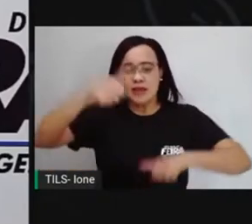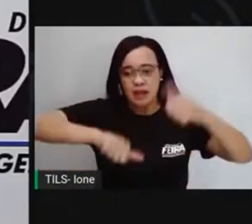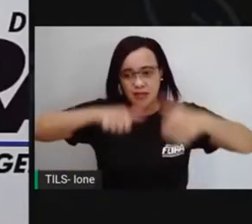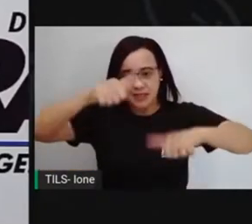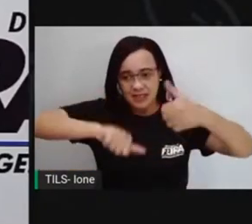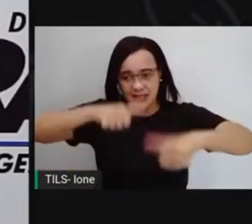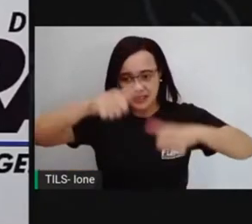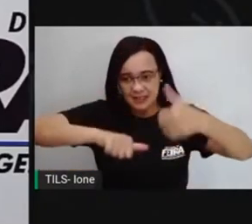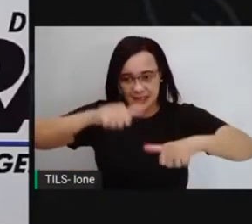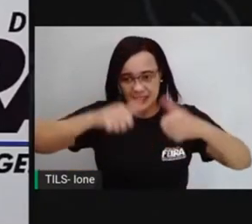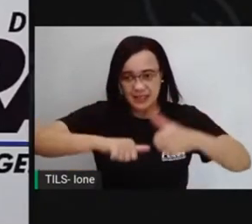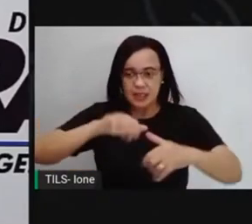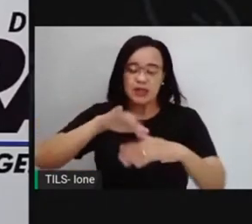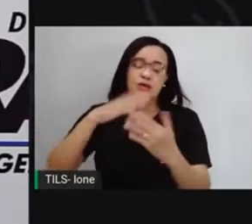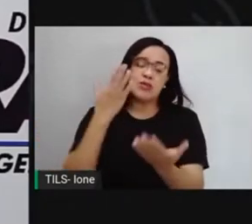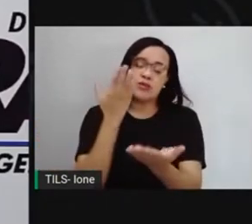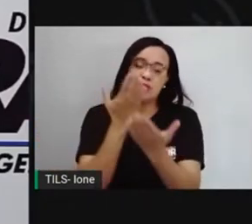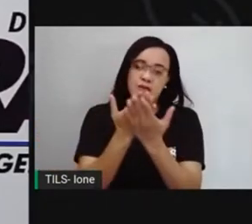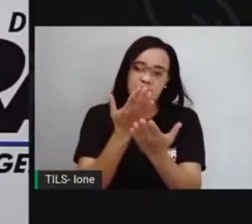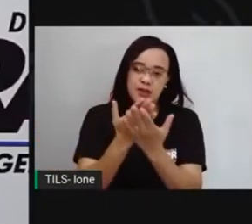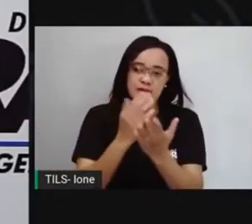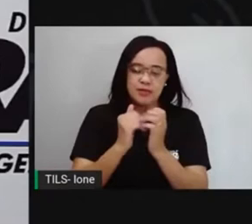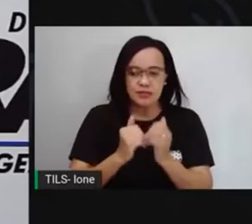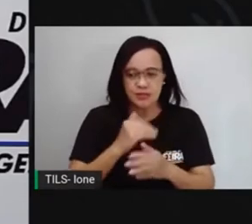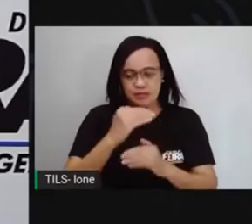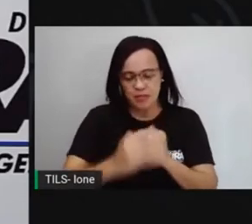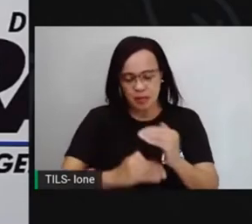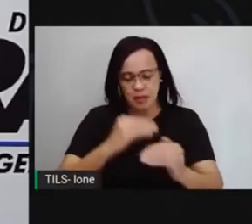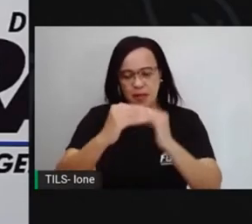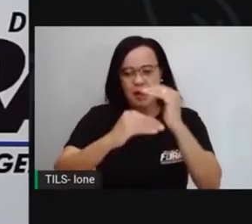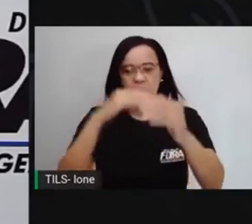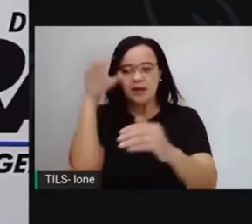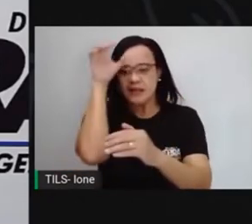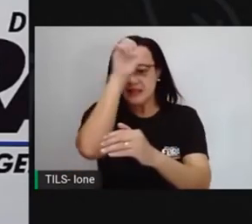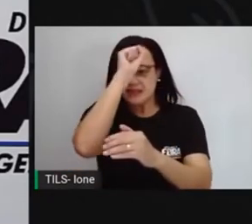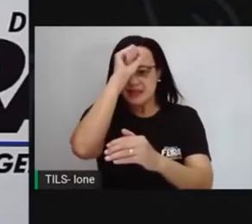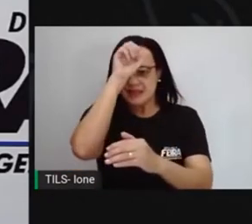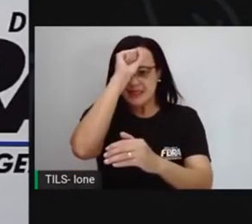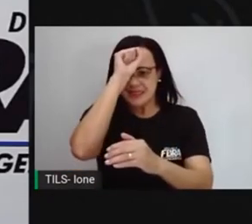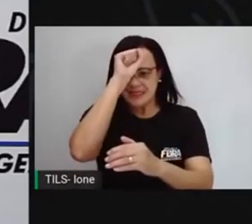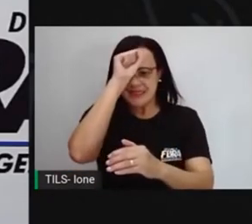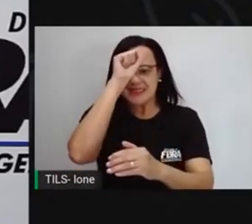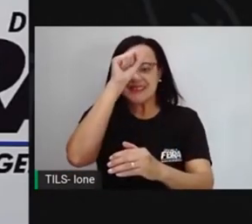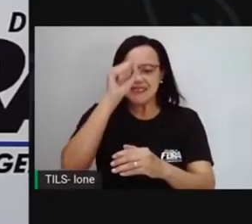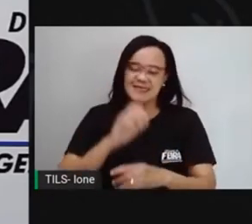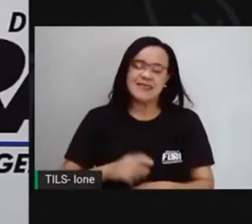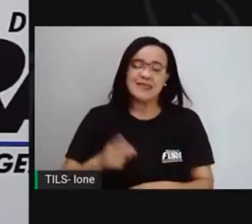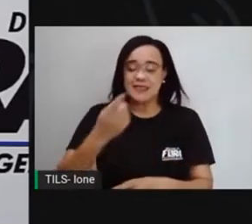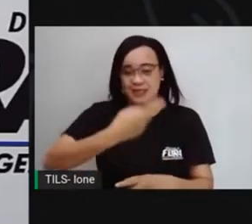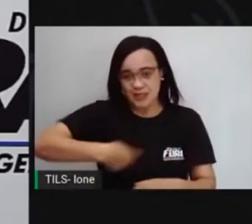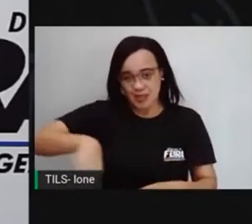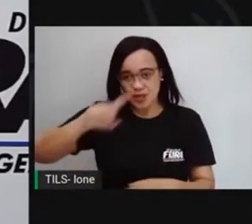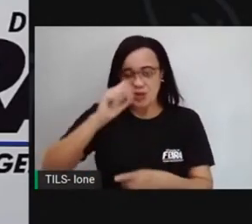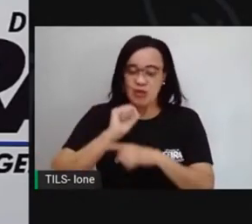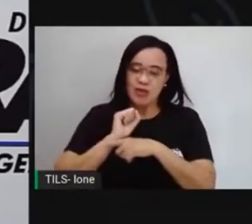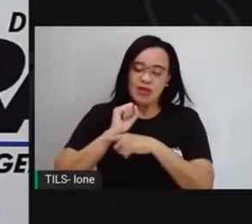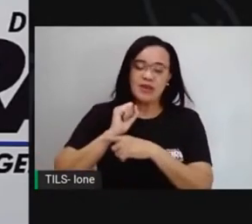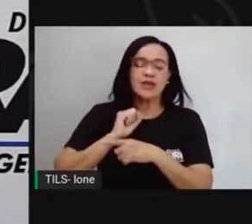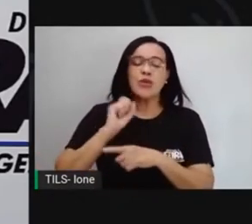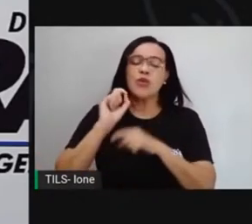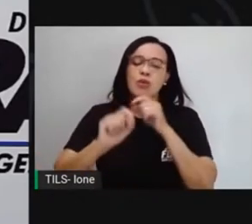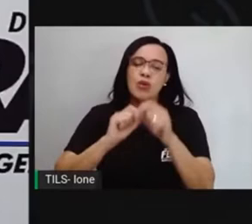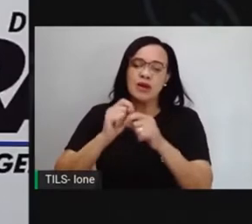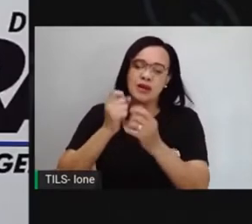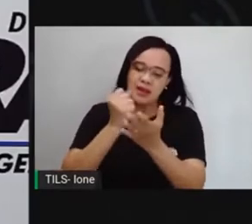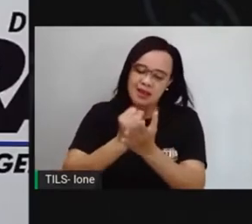desenvolver e aprender. A intenção da gente aí é contribuir com a sua aprendizagem. Vamos lá saber sobre o que nós